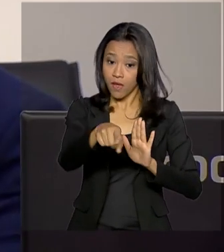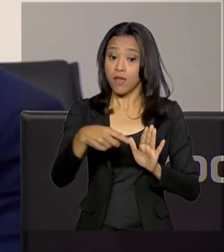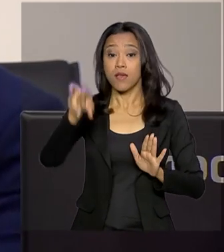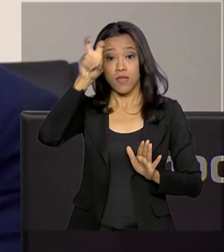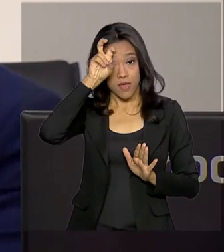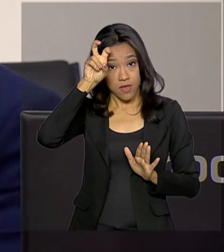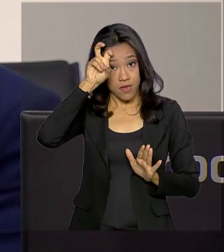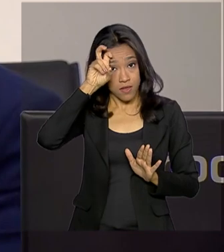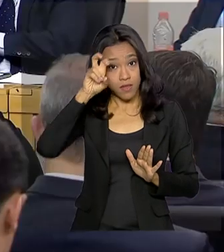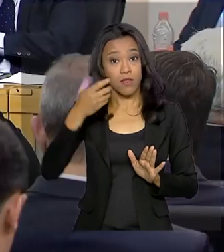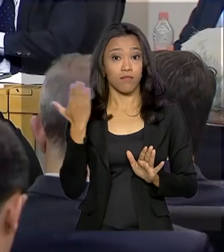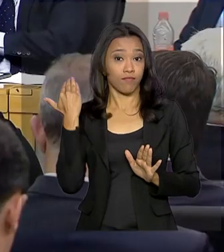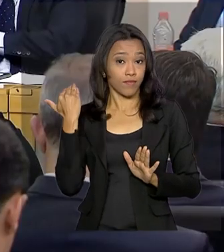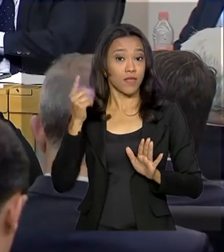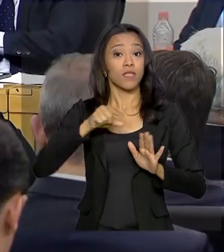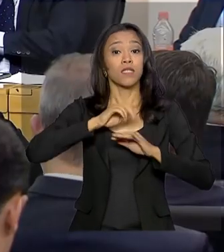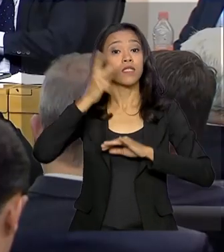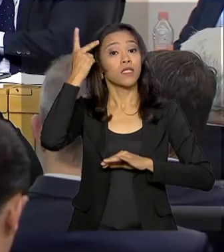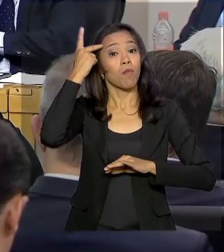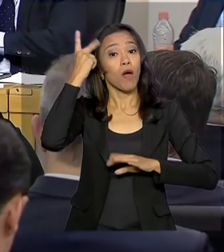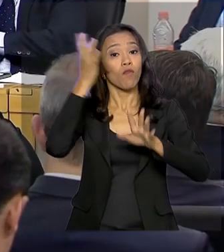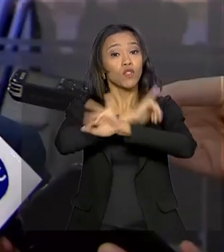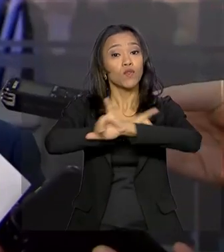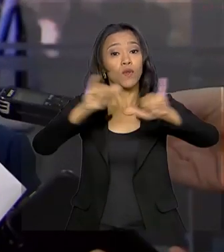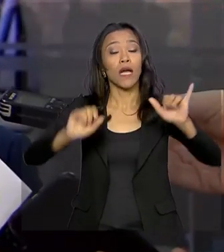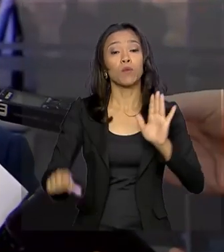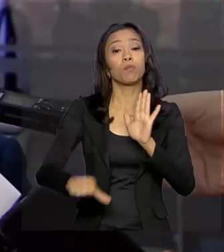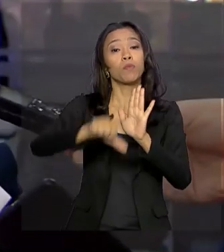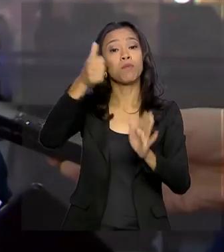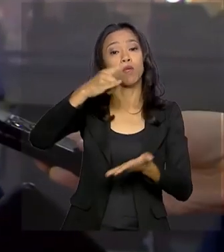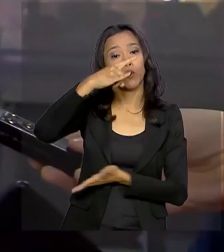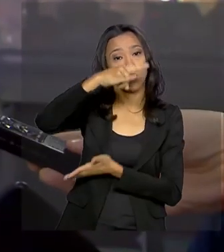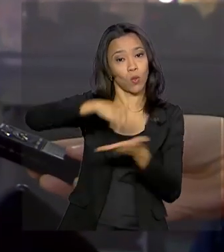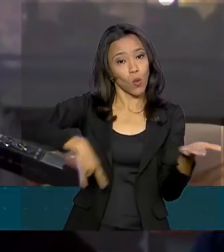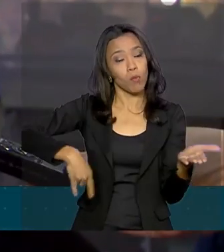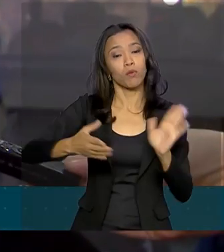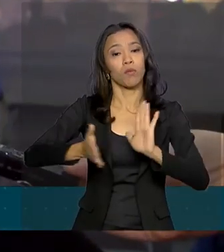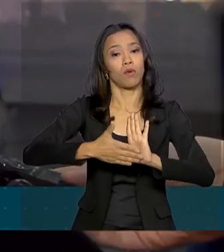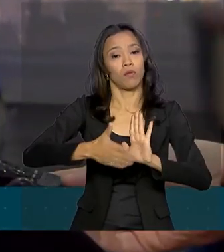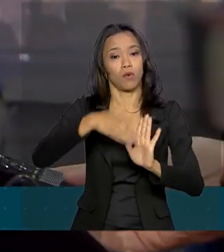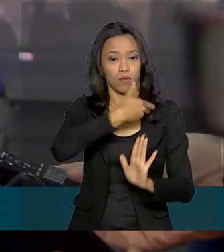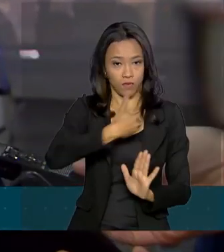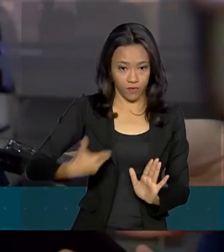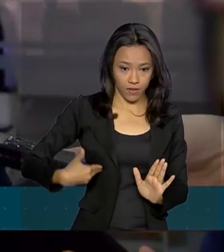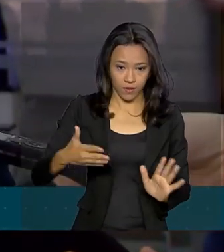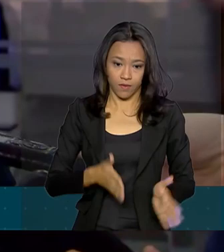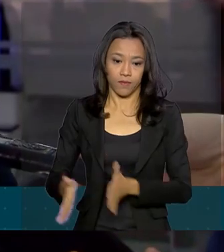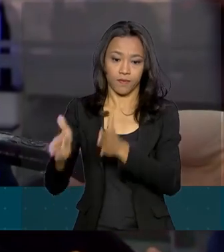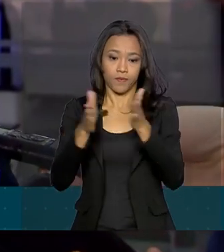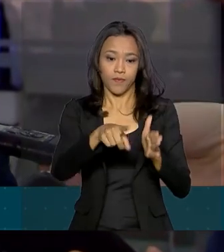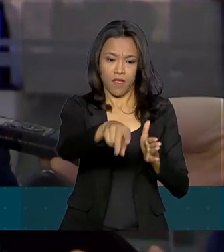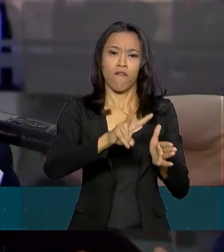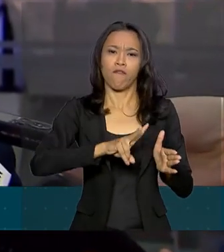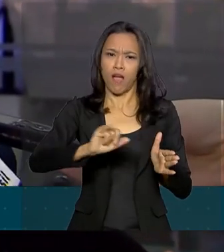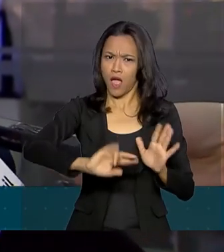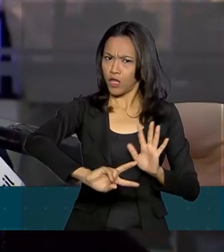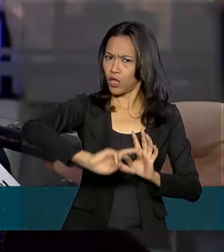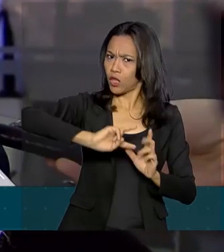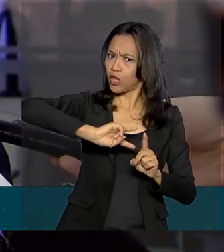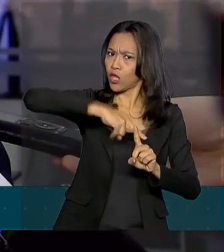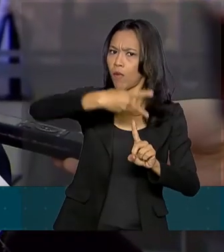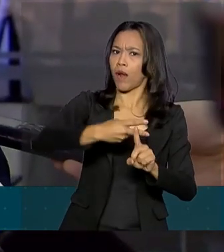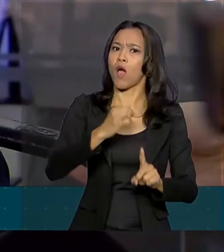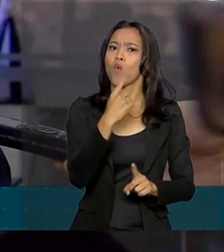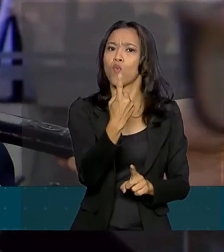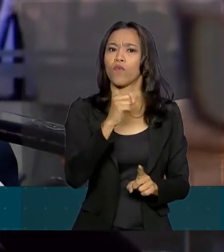lançado o primeiro documento com as propostas do governo. Nós acreditamos que esse investimento vai mais do que dobrar até 2022. Vamos passar